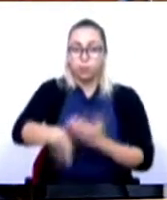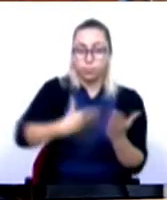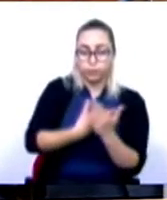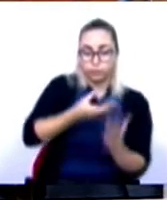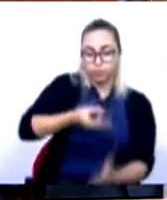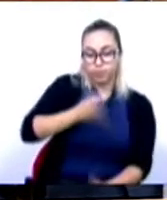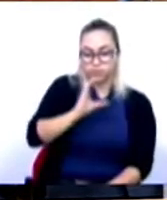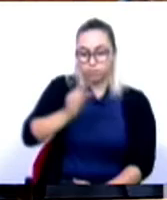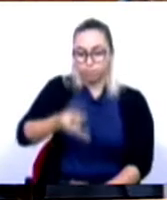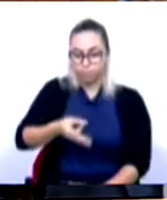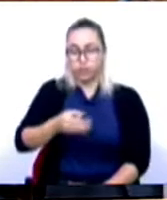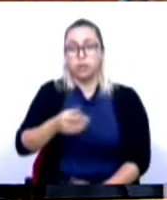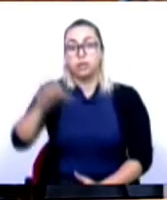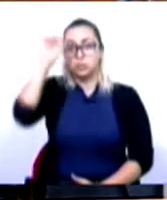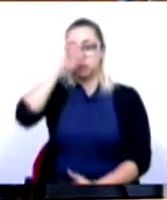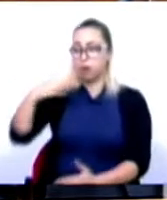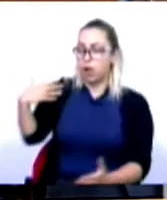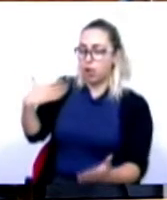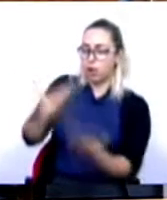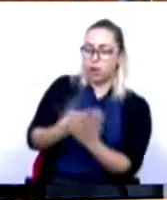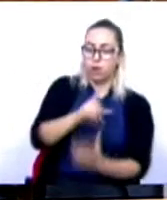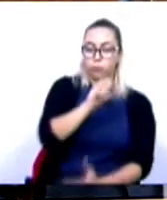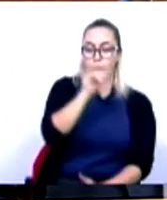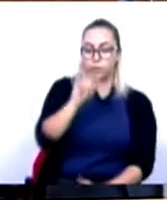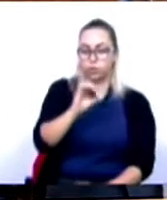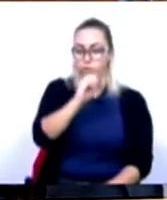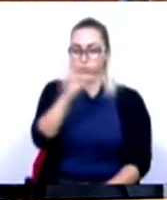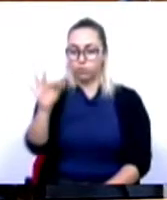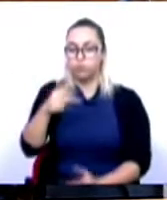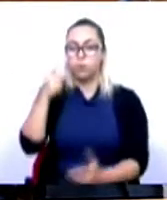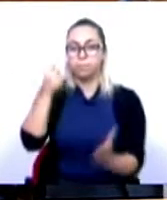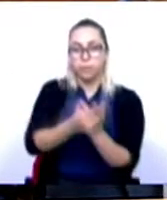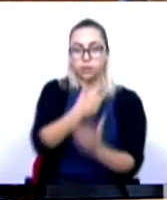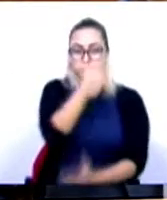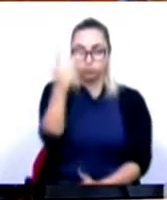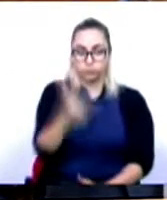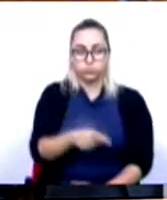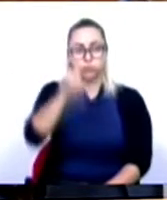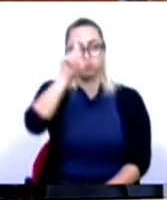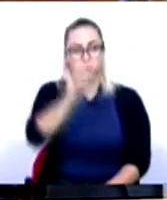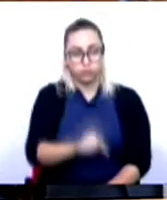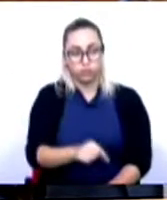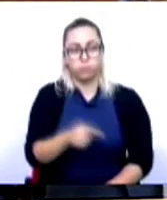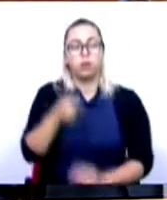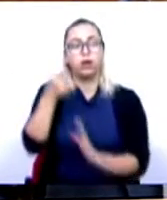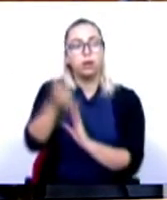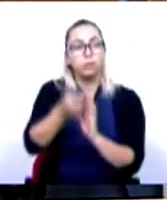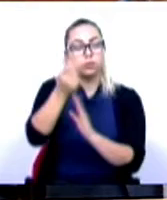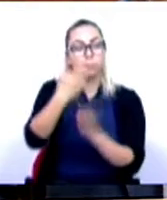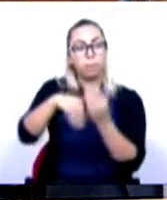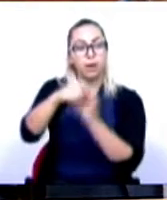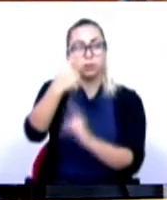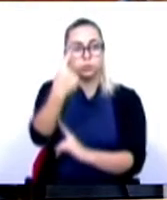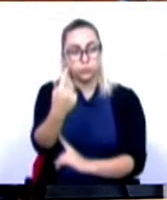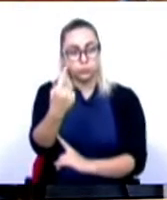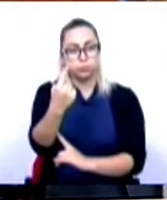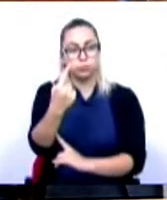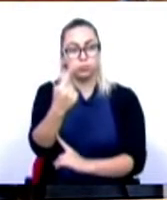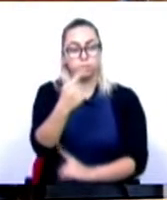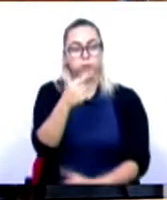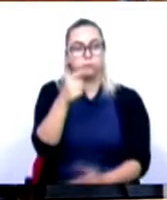janeiro, o lay-off é pago a 100%. Houve uma atualização extraordinária de pensões, mais uma, com um custo total de 1